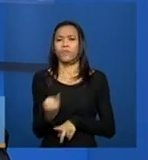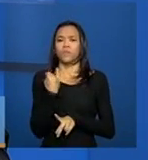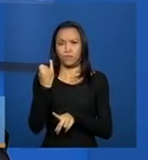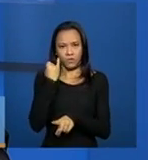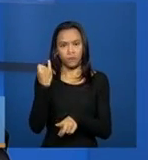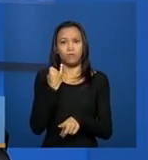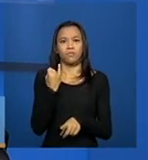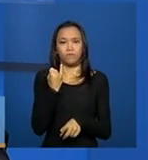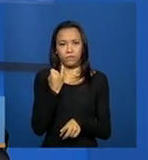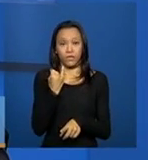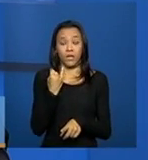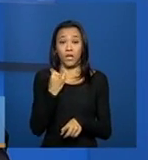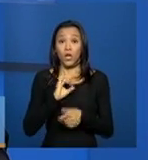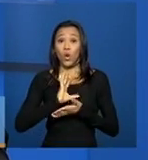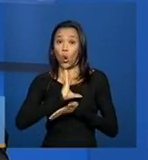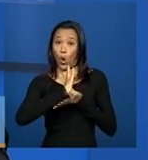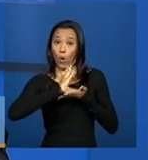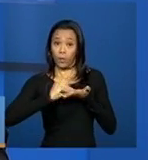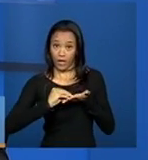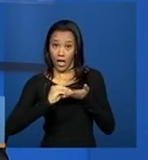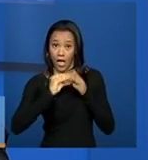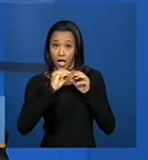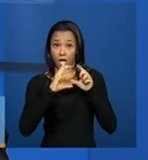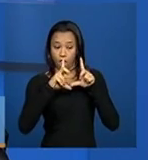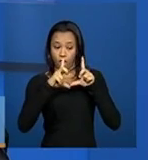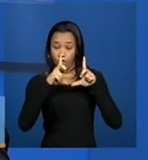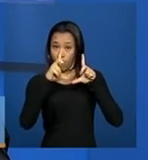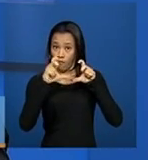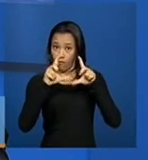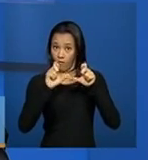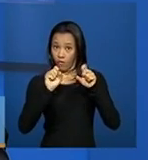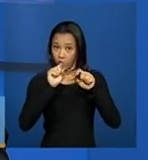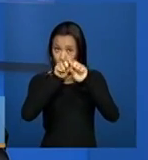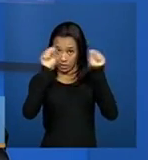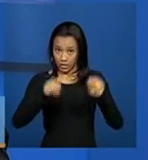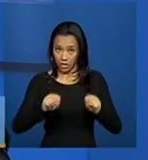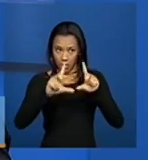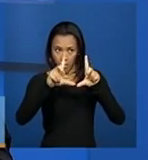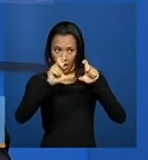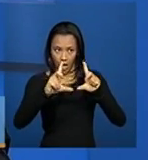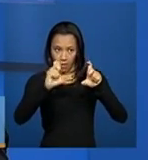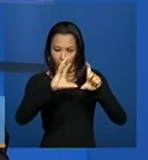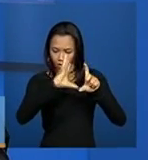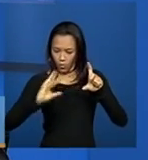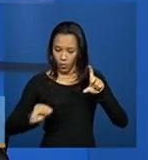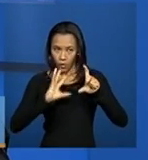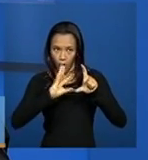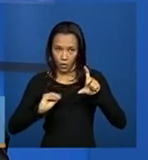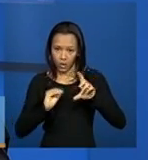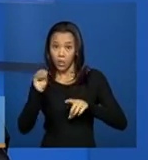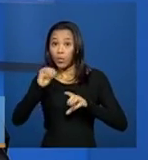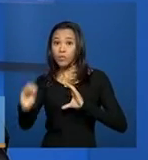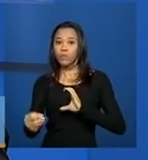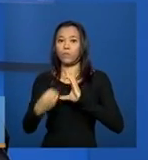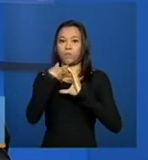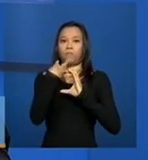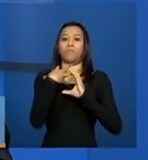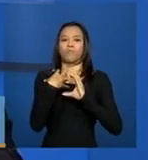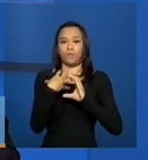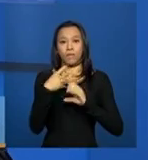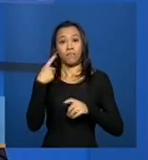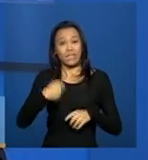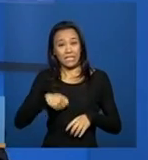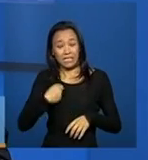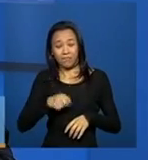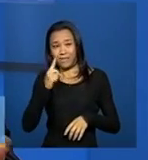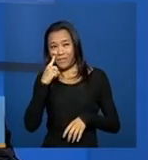copiar as imagens da tela e nos encaminhar, porque a gente faz essa análise, né, para saber se a gente precisa entrar com a